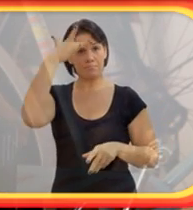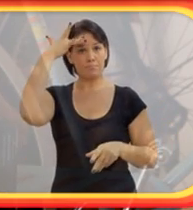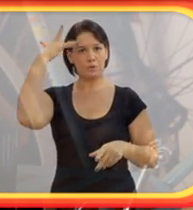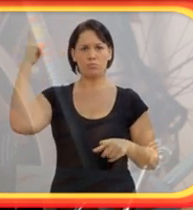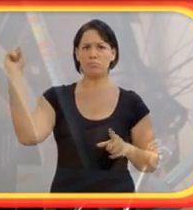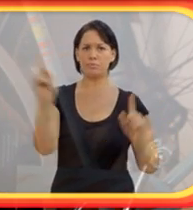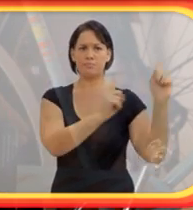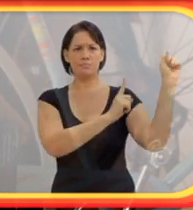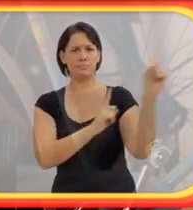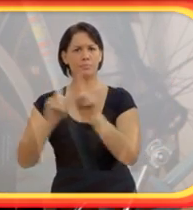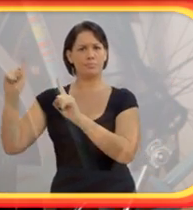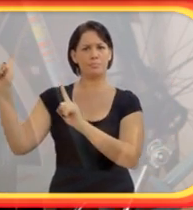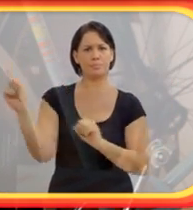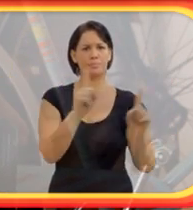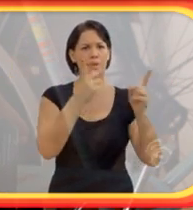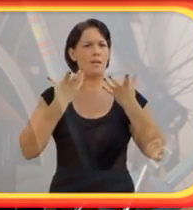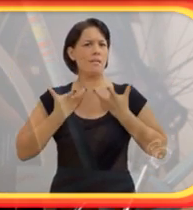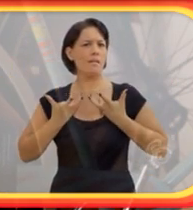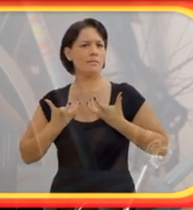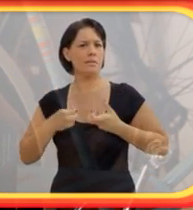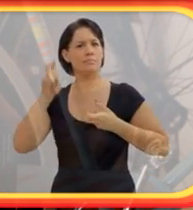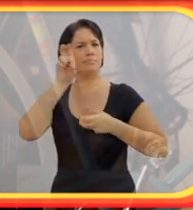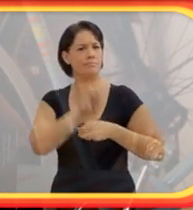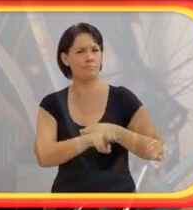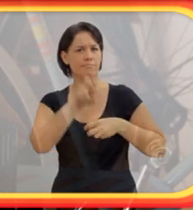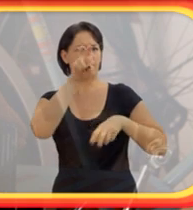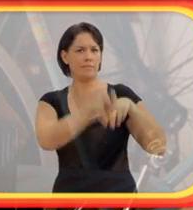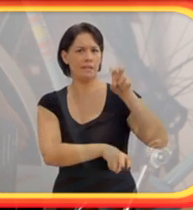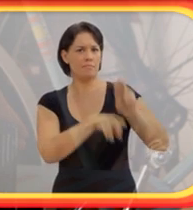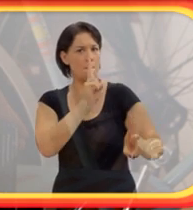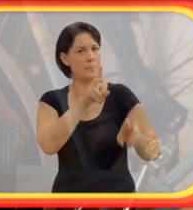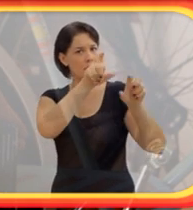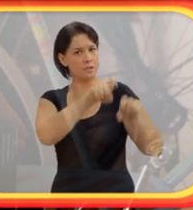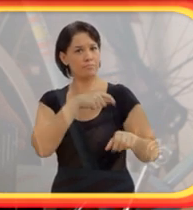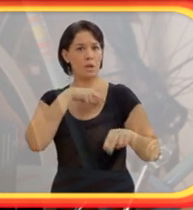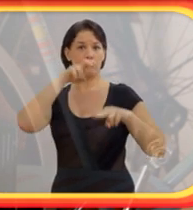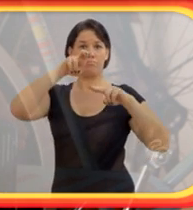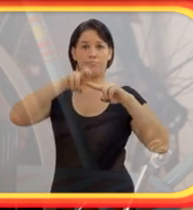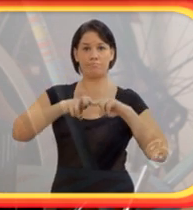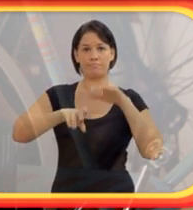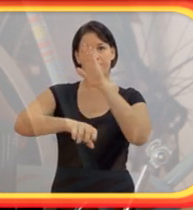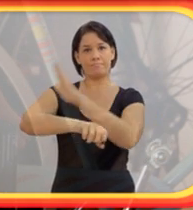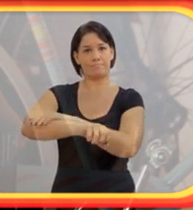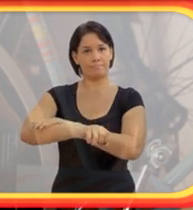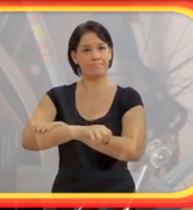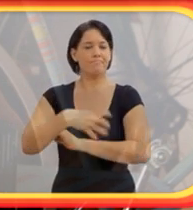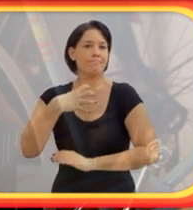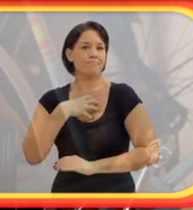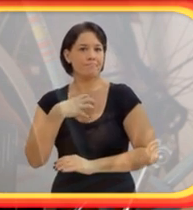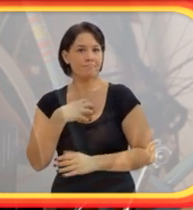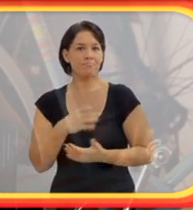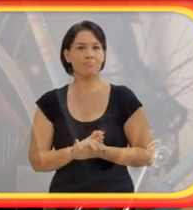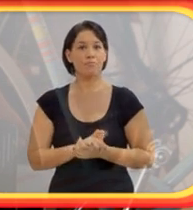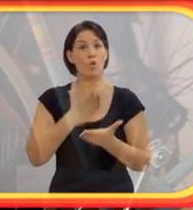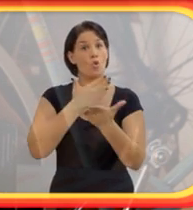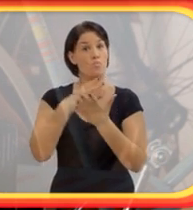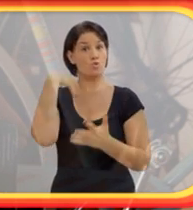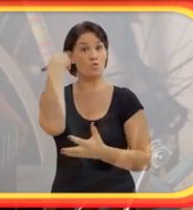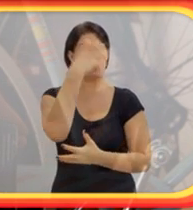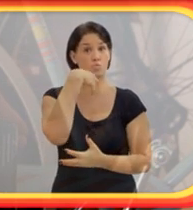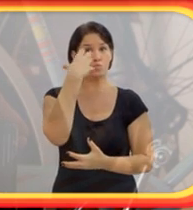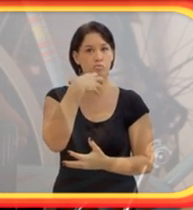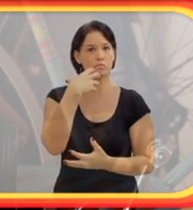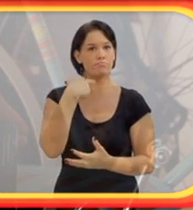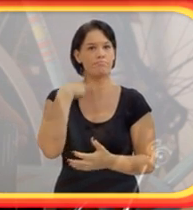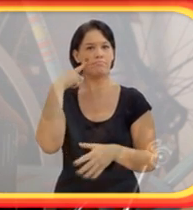cadeira, esperando a Sandra sentar ali, para eu dar o bote. Mas a desgraçada gostava de dançar. Dançou o show todo.